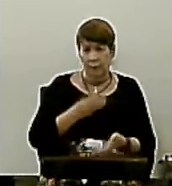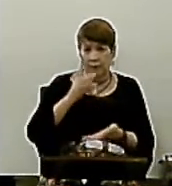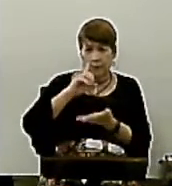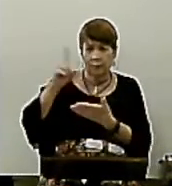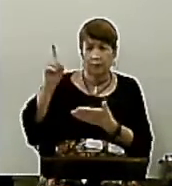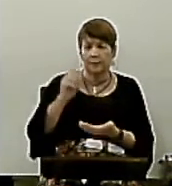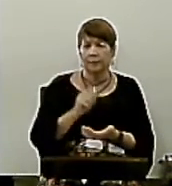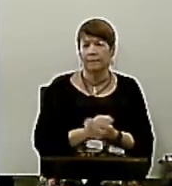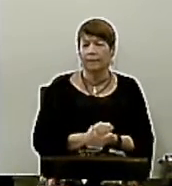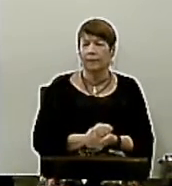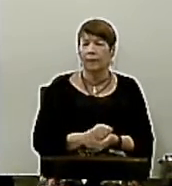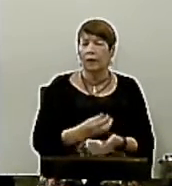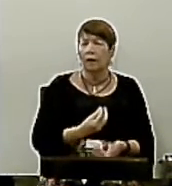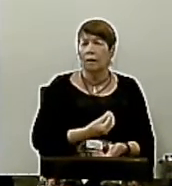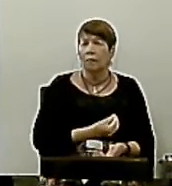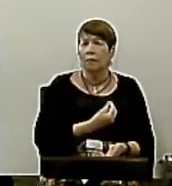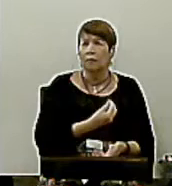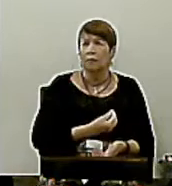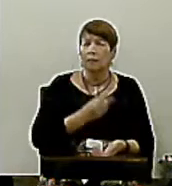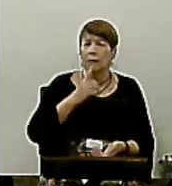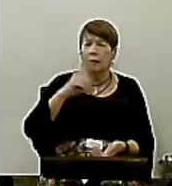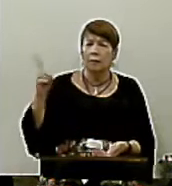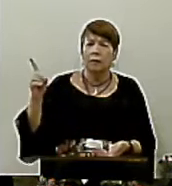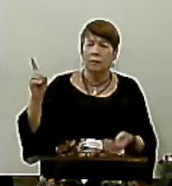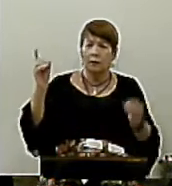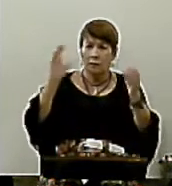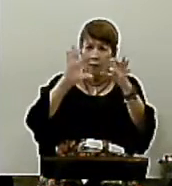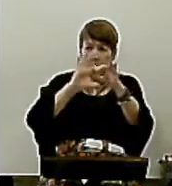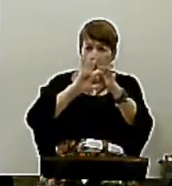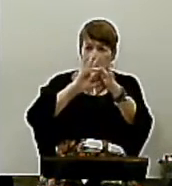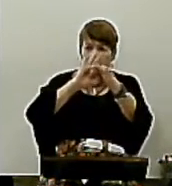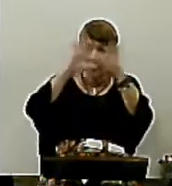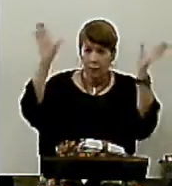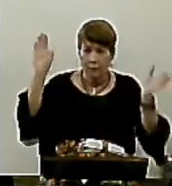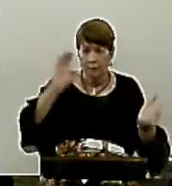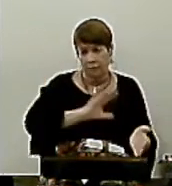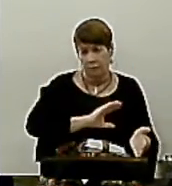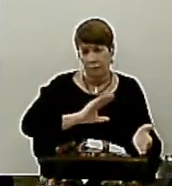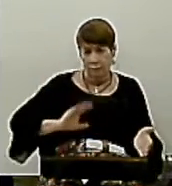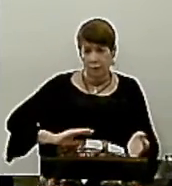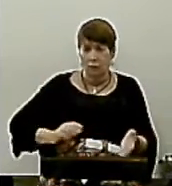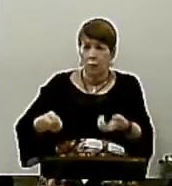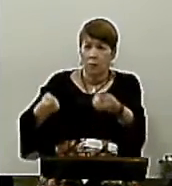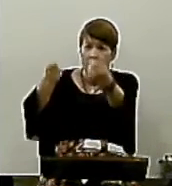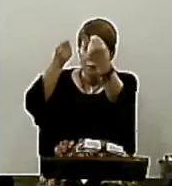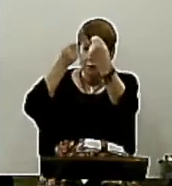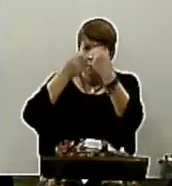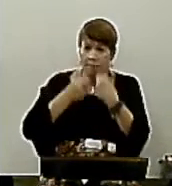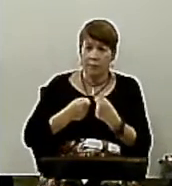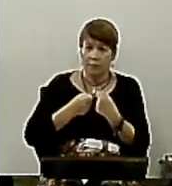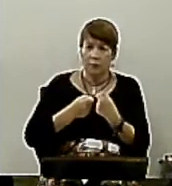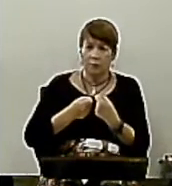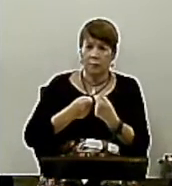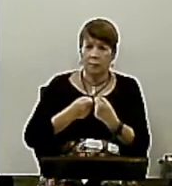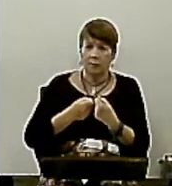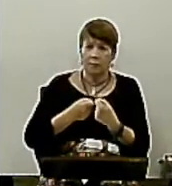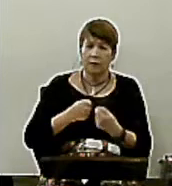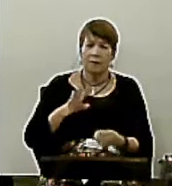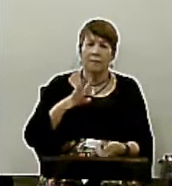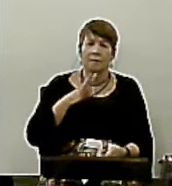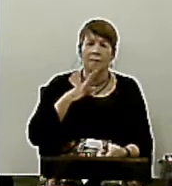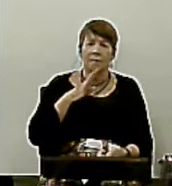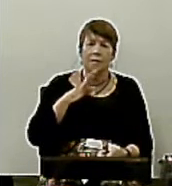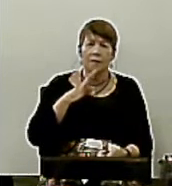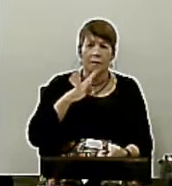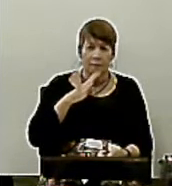E viver para Deus é a liberdade que em Cristo nós recebemos da parte de Deus que nós conhecemos com o